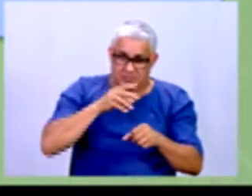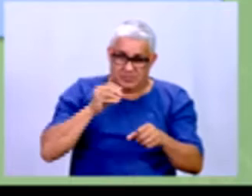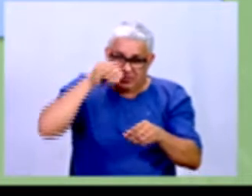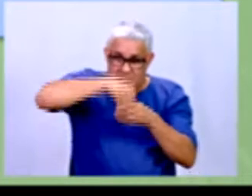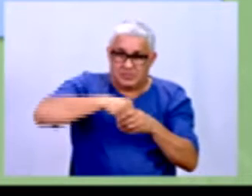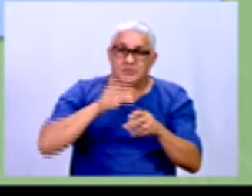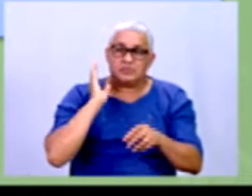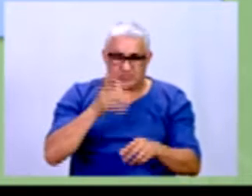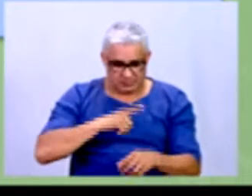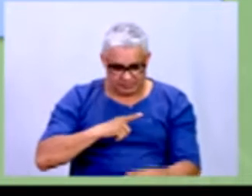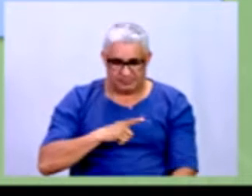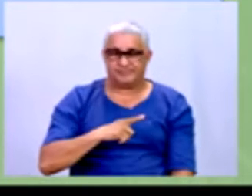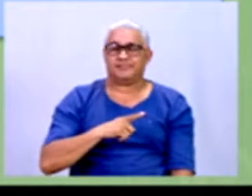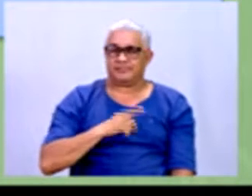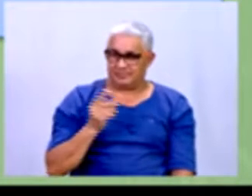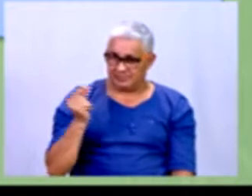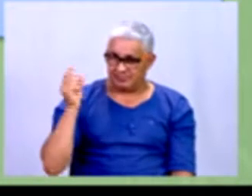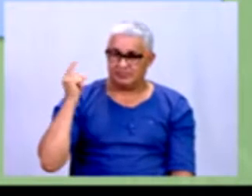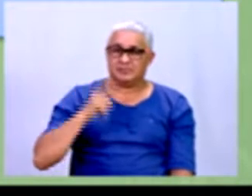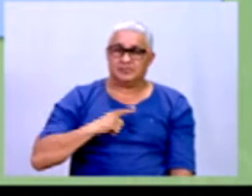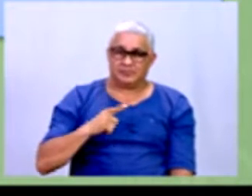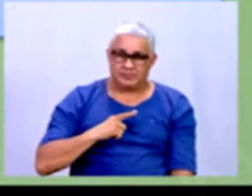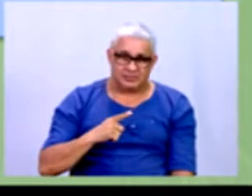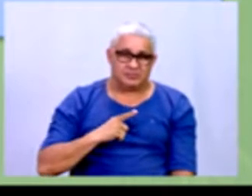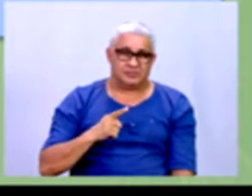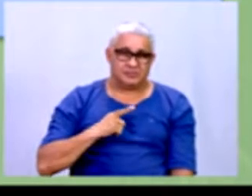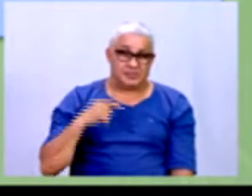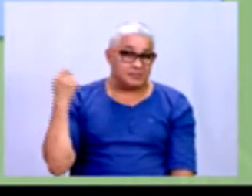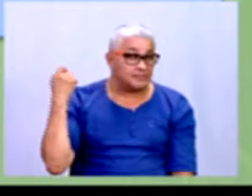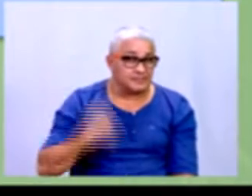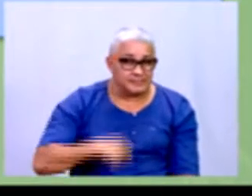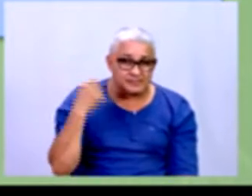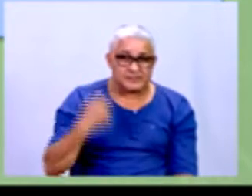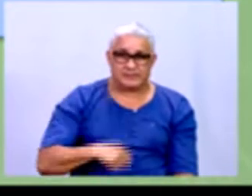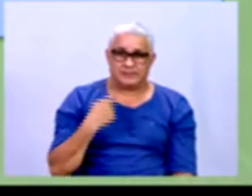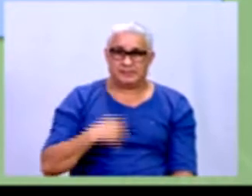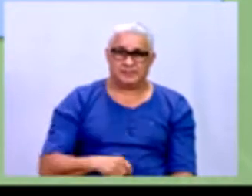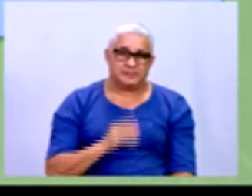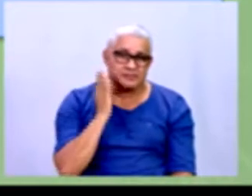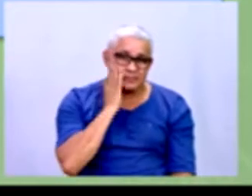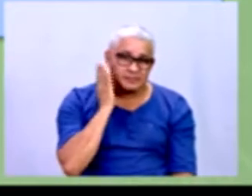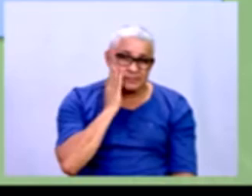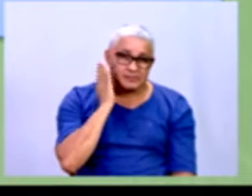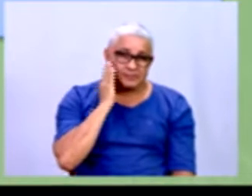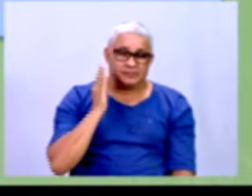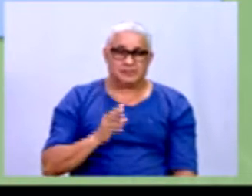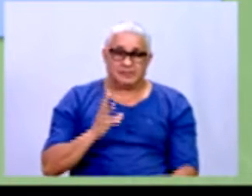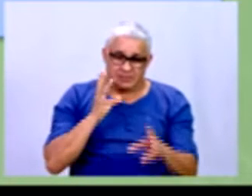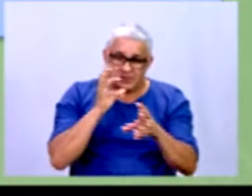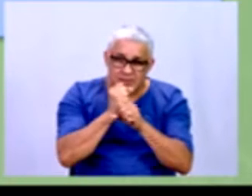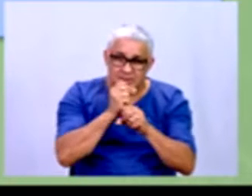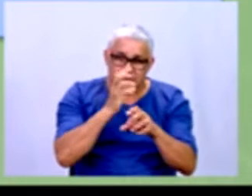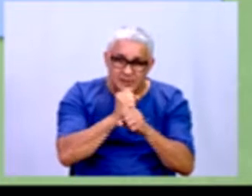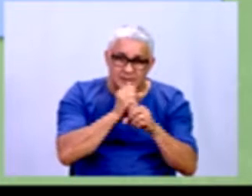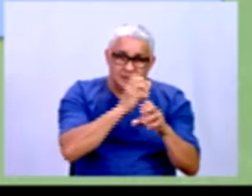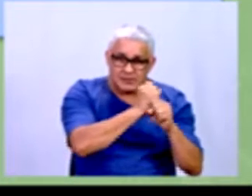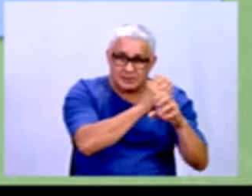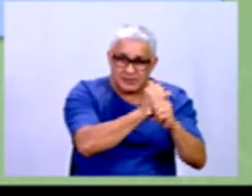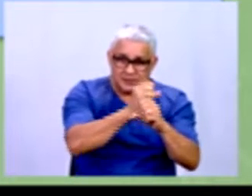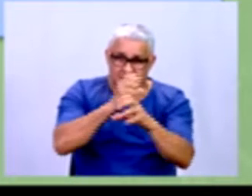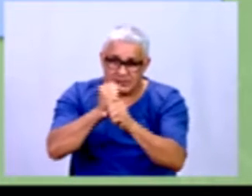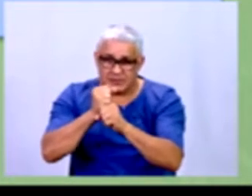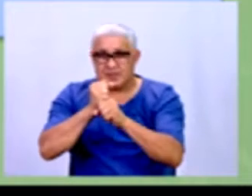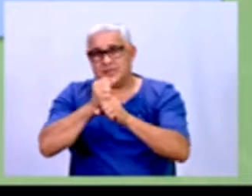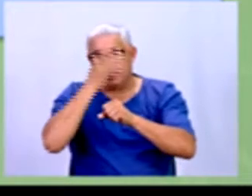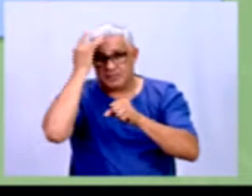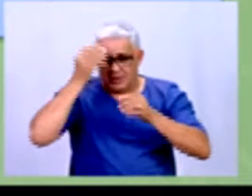possuíam, assim, tinham, eles tinham essa necessidade de registrar, de fazer esses registros, né? De